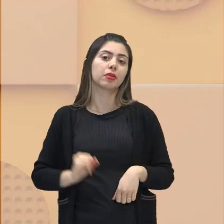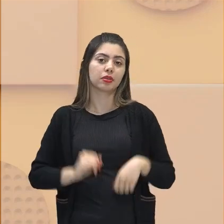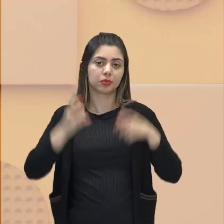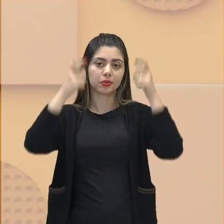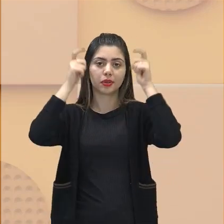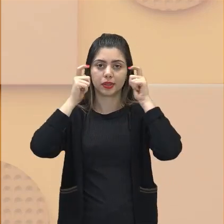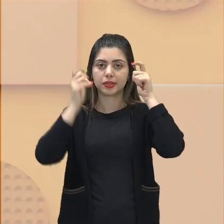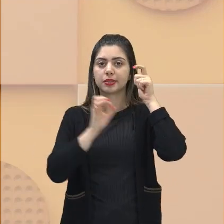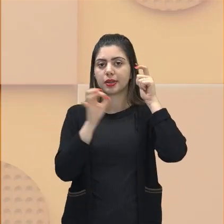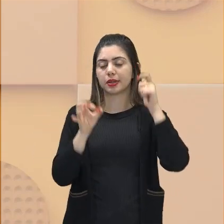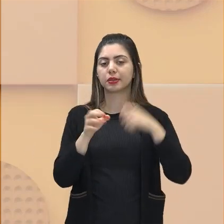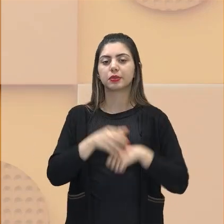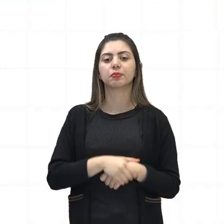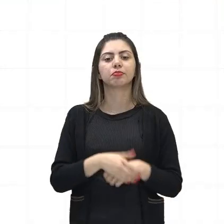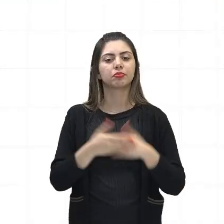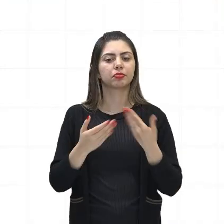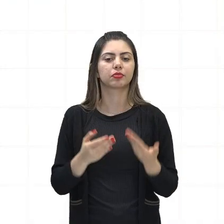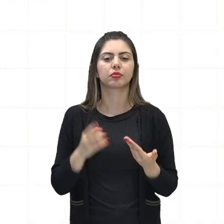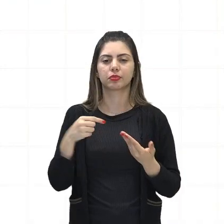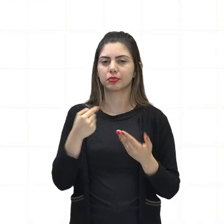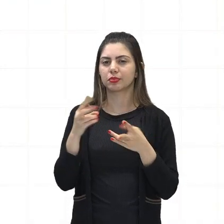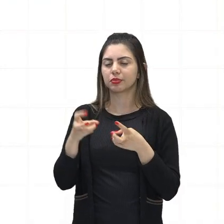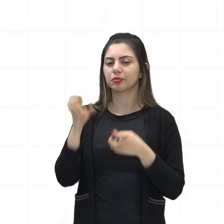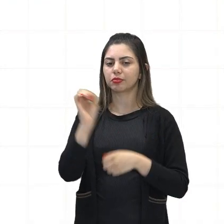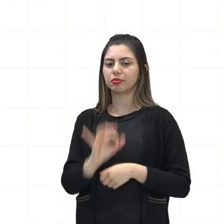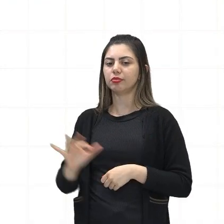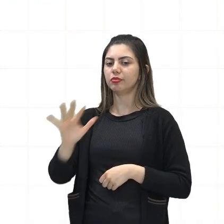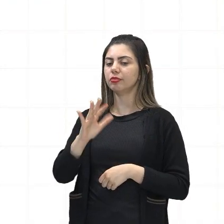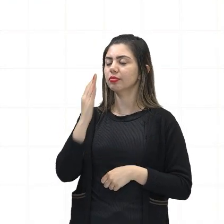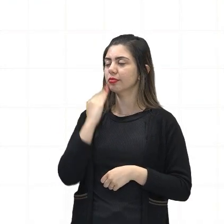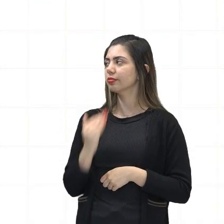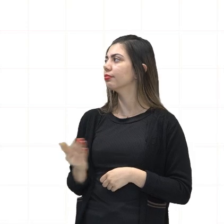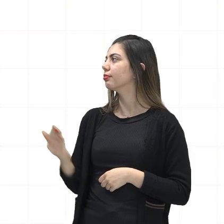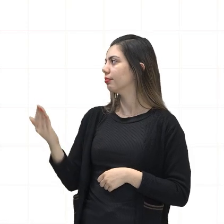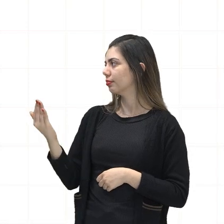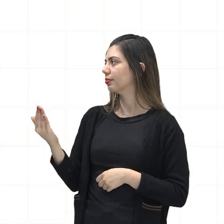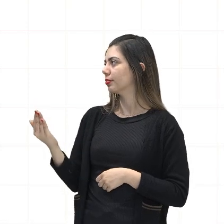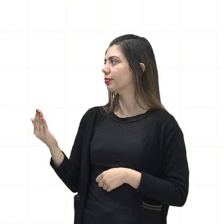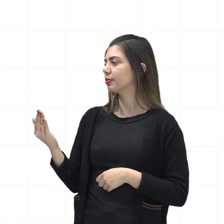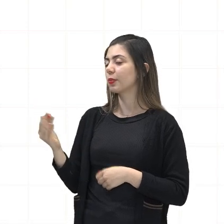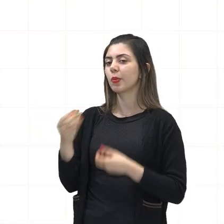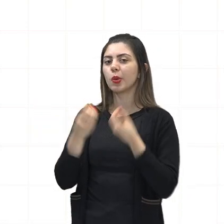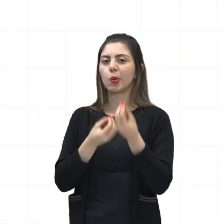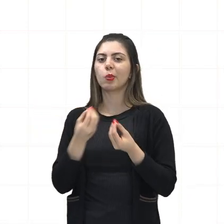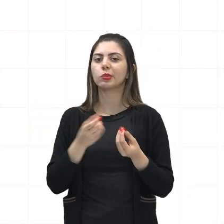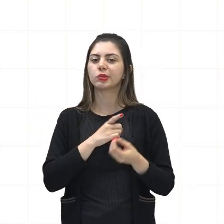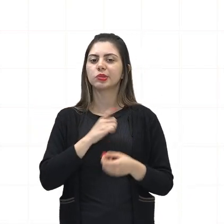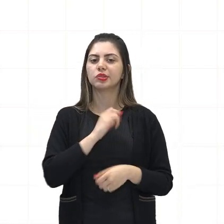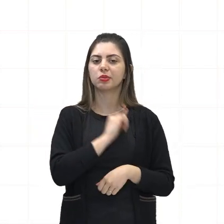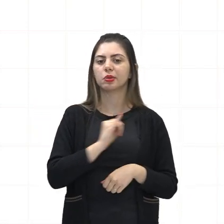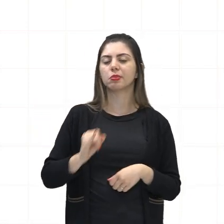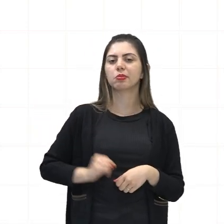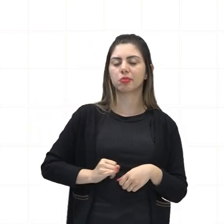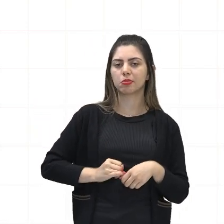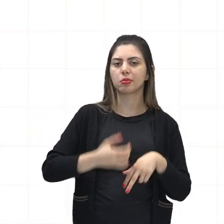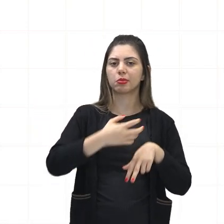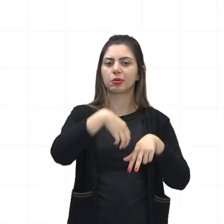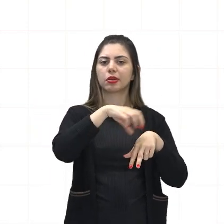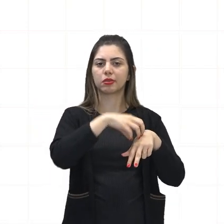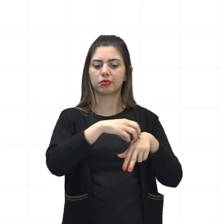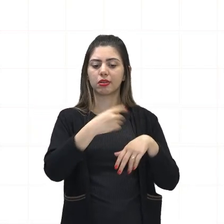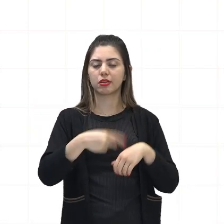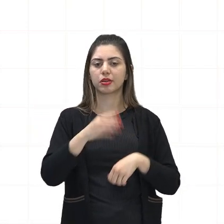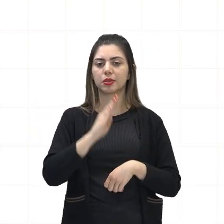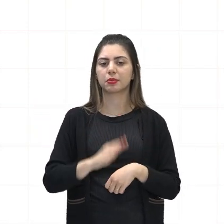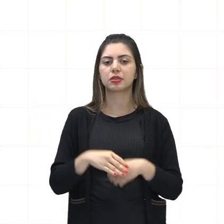Por isso que nessa estrutura que está mostrada aí, ó, de monarquia parlamentarista no Brasil, ela vai ser apelidada aqui no